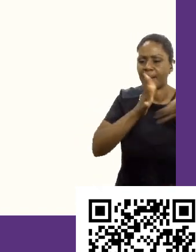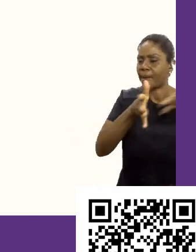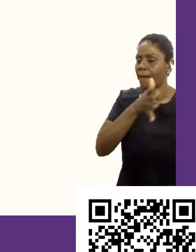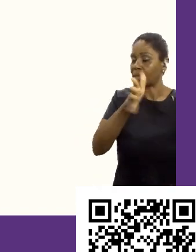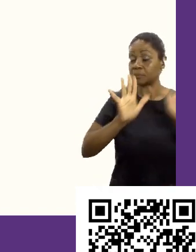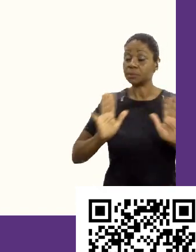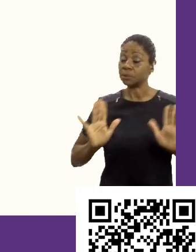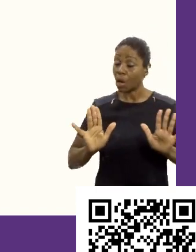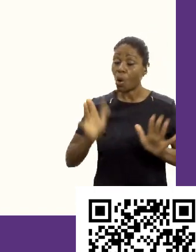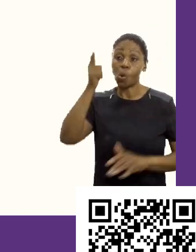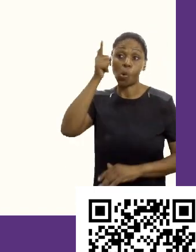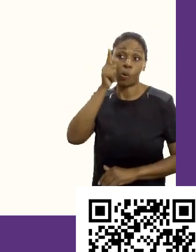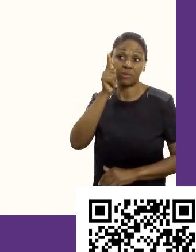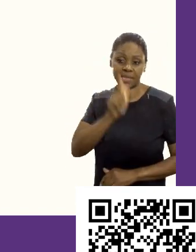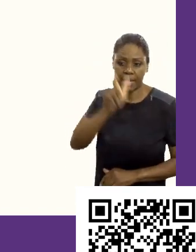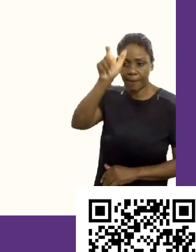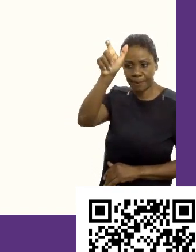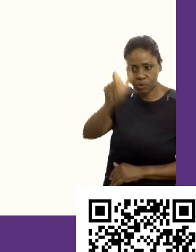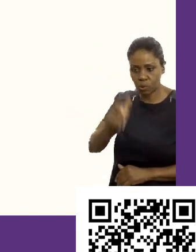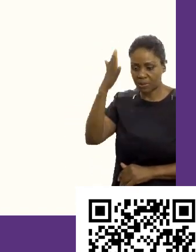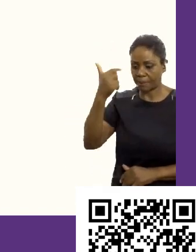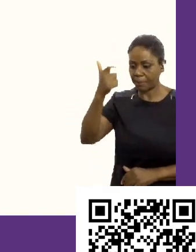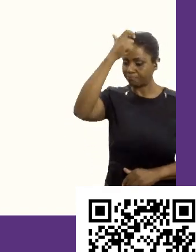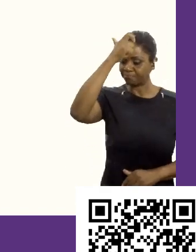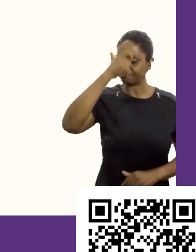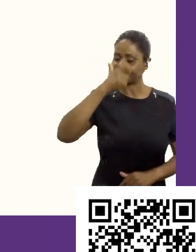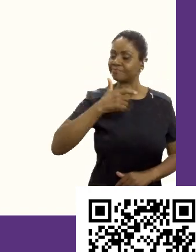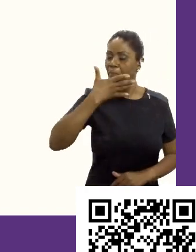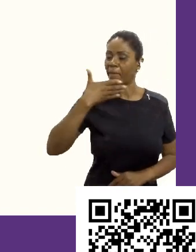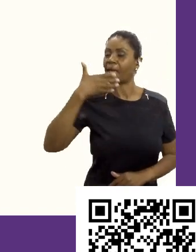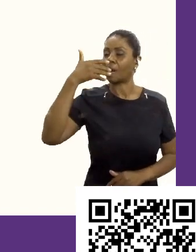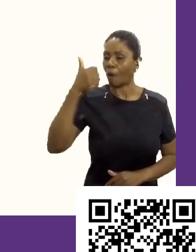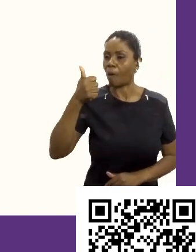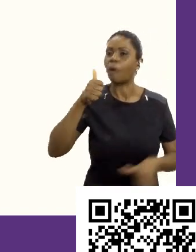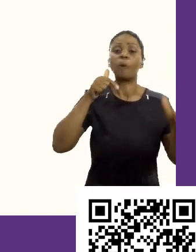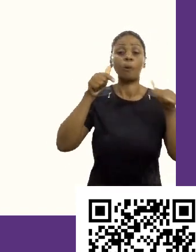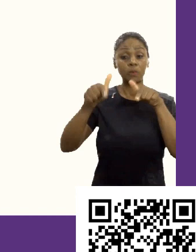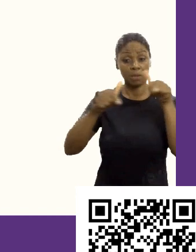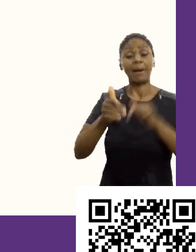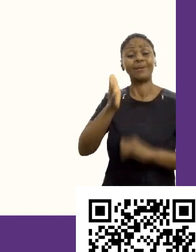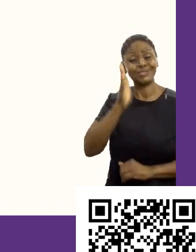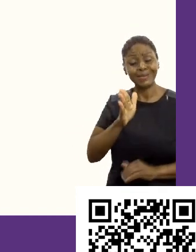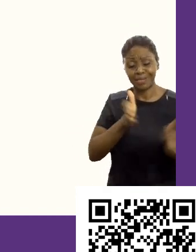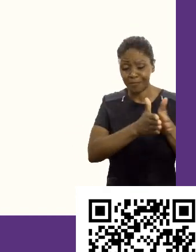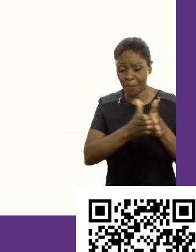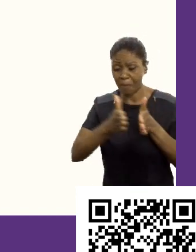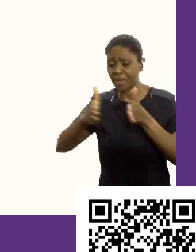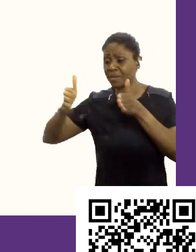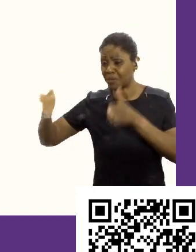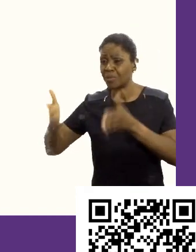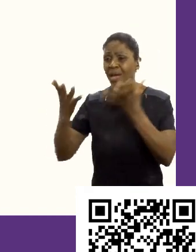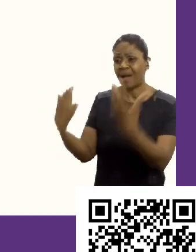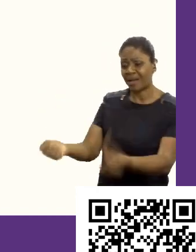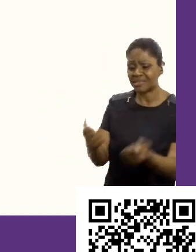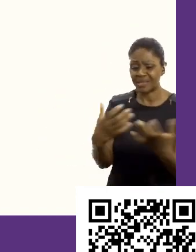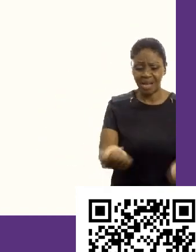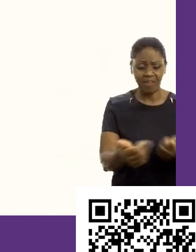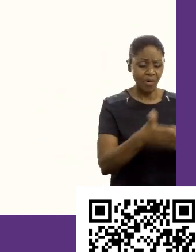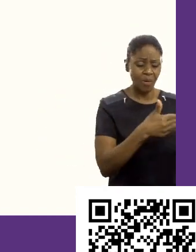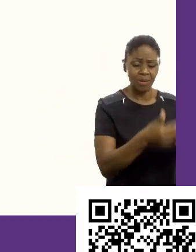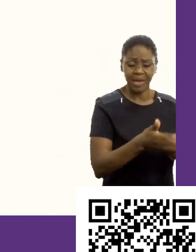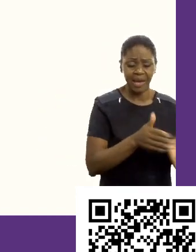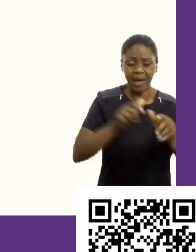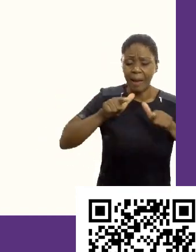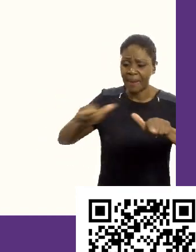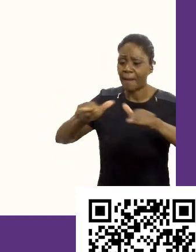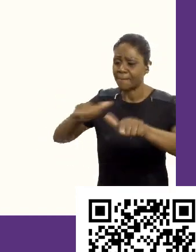Passa quem sabe falar e se apresentar melhor. O mercado já teve um momento que passava quem tinha mais certificação,